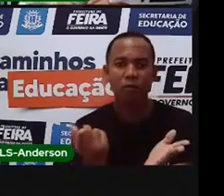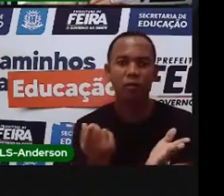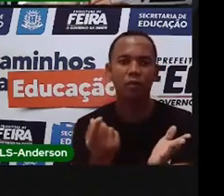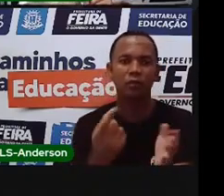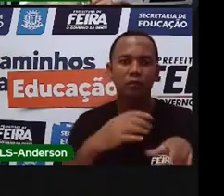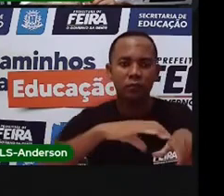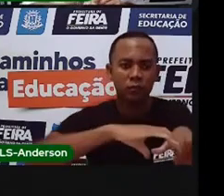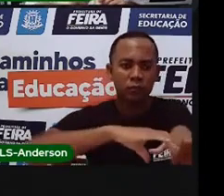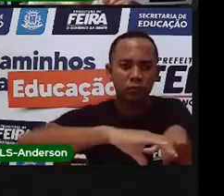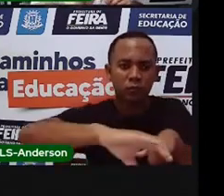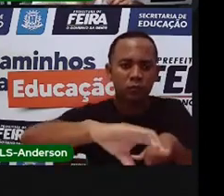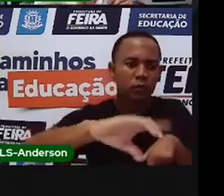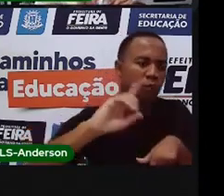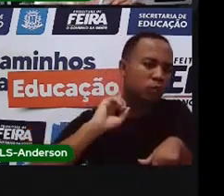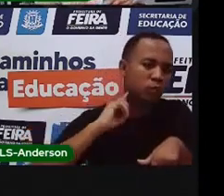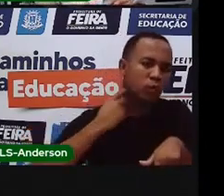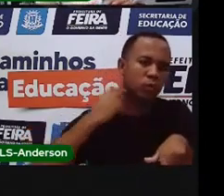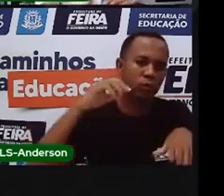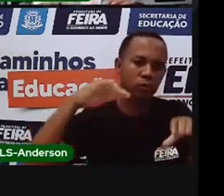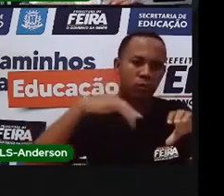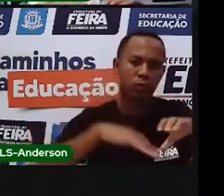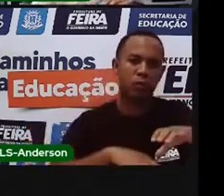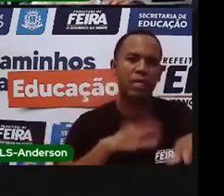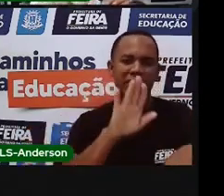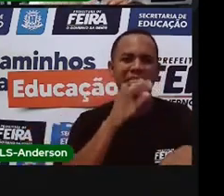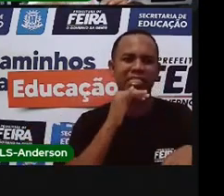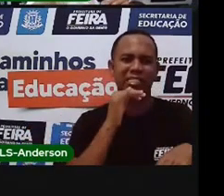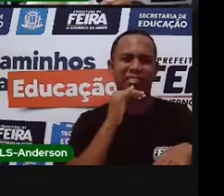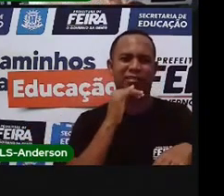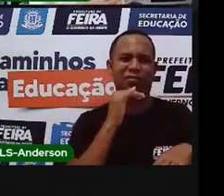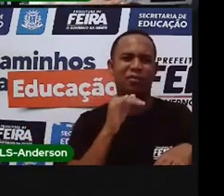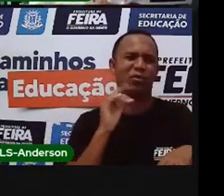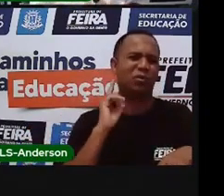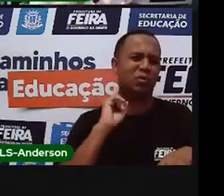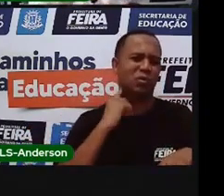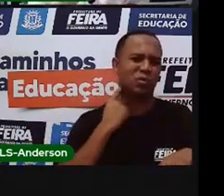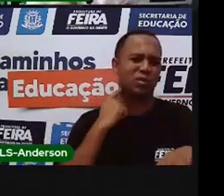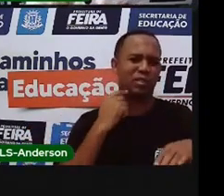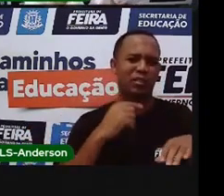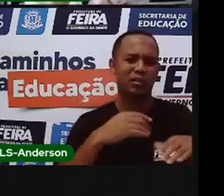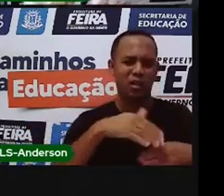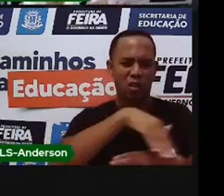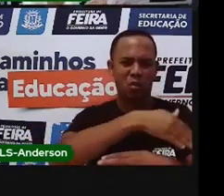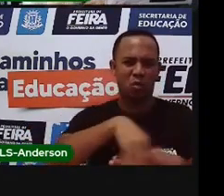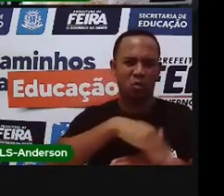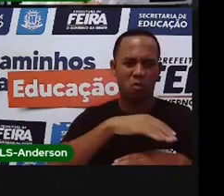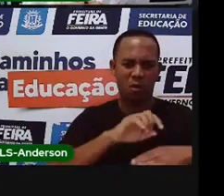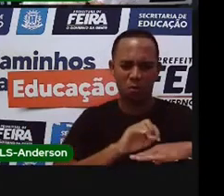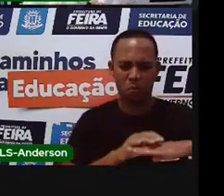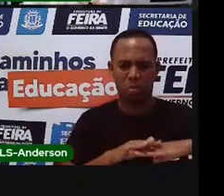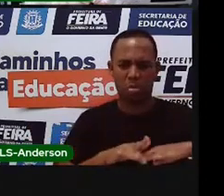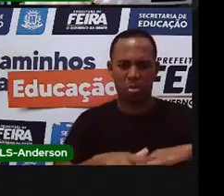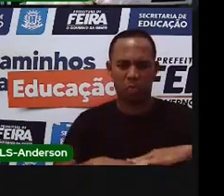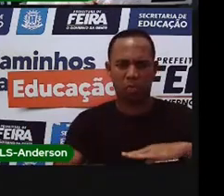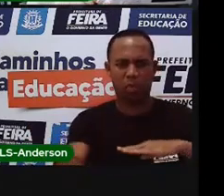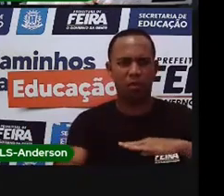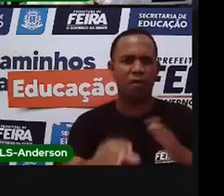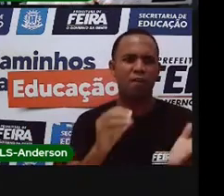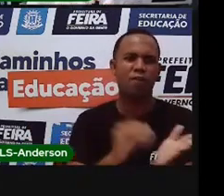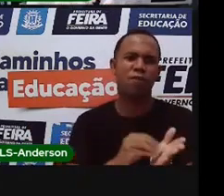Água, esgoto. Então, quando a gente passa em uma rua que a gente vê o esgoto lá, correndo, é porque naquela rua não tem saneamento